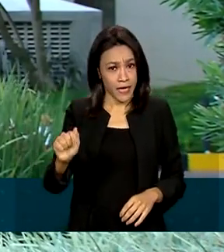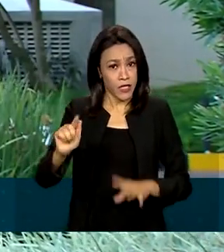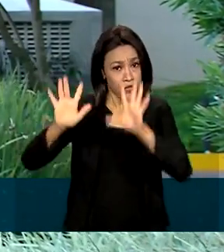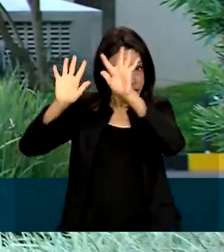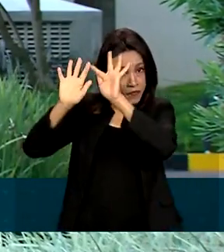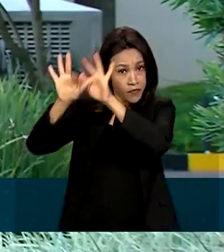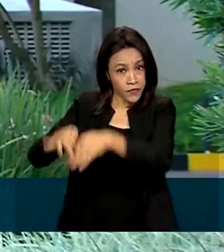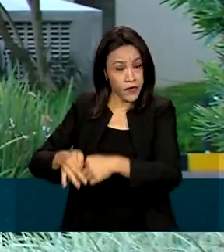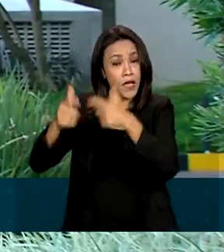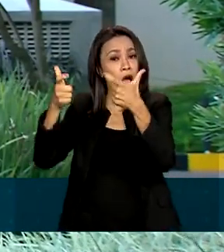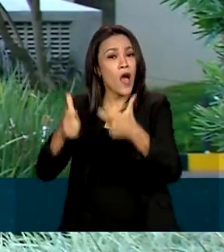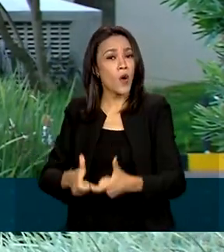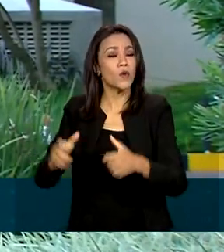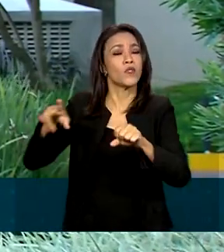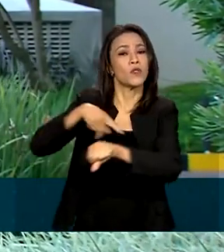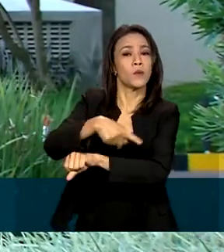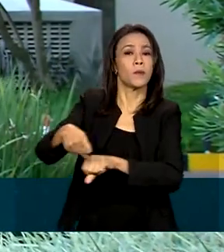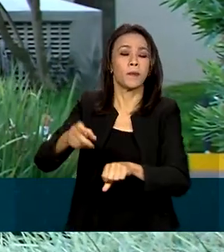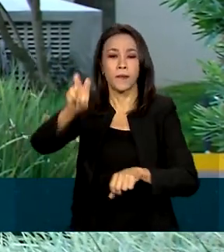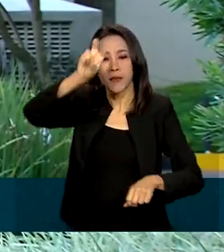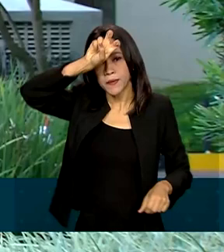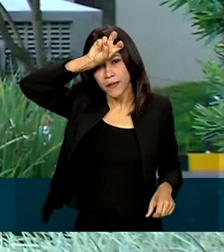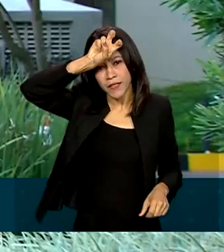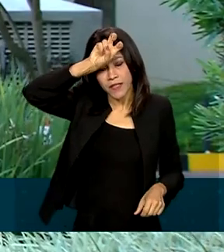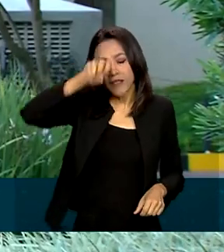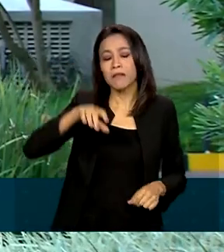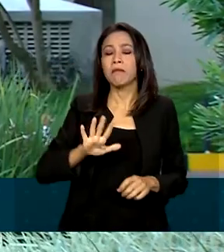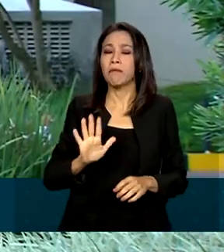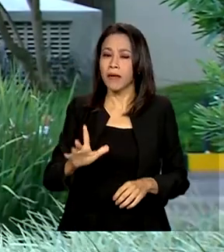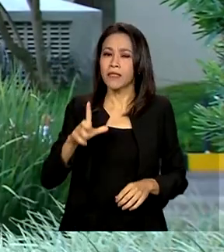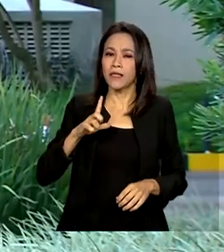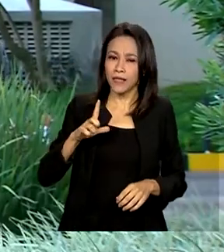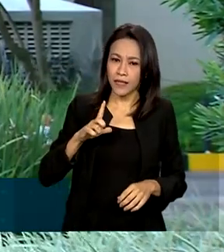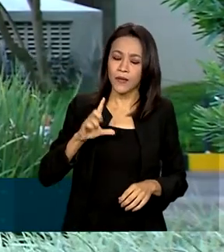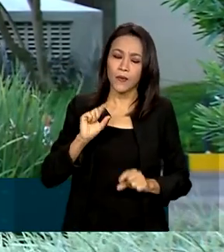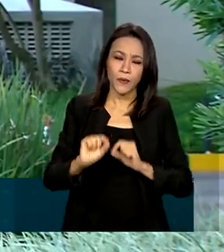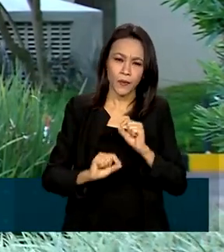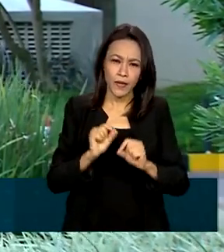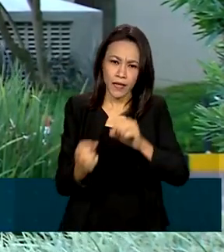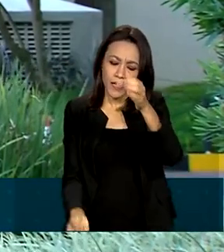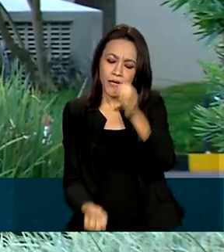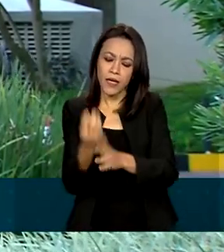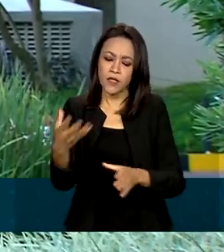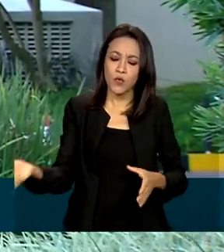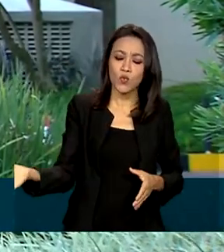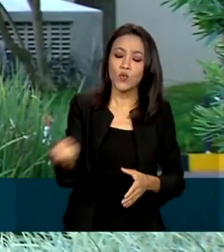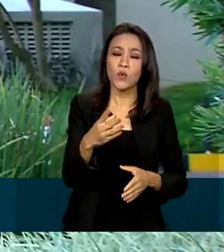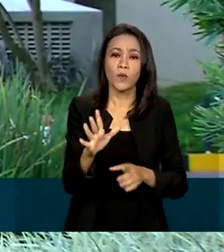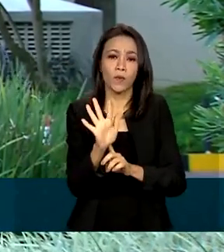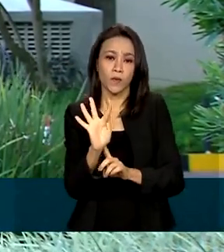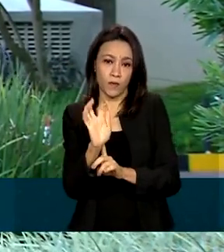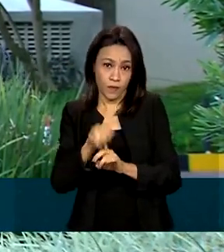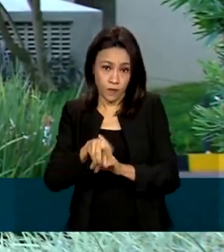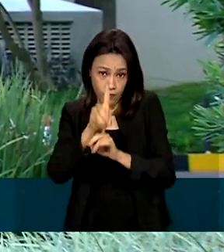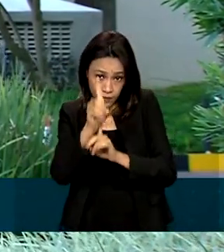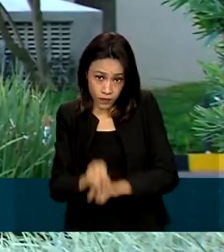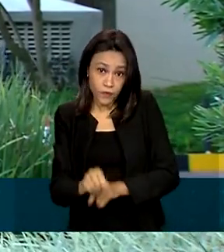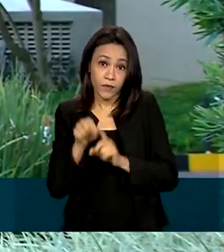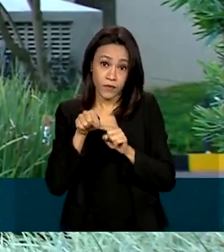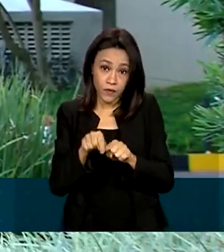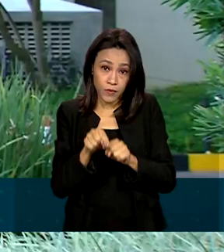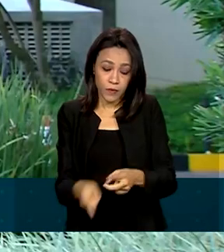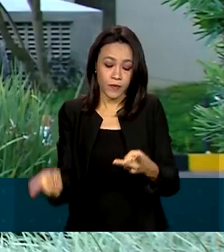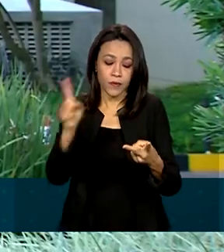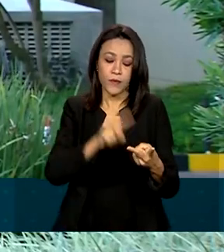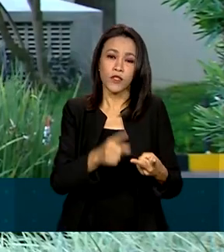Ocheik, no Egito, mas com algumas negociações travadas. A criação de um novo fundo pra perdas e danos climáticos, repasse